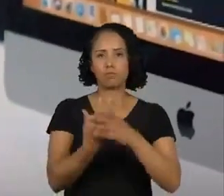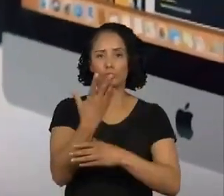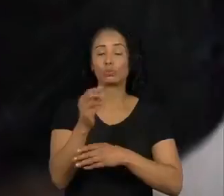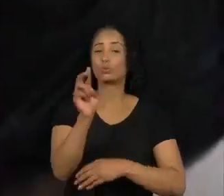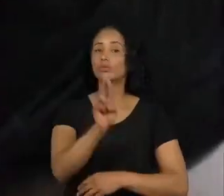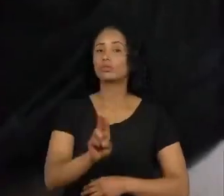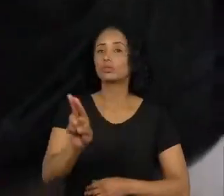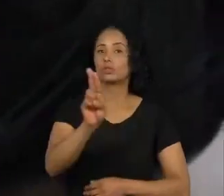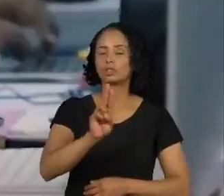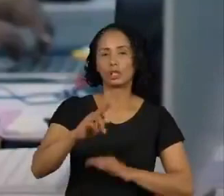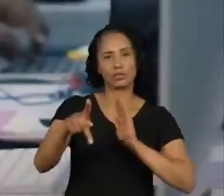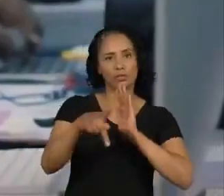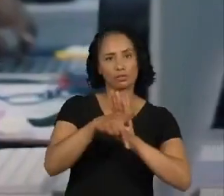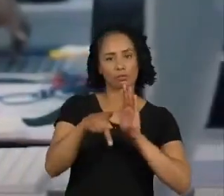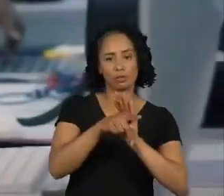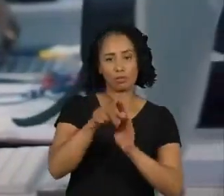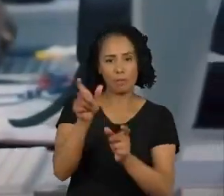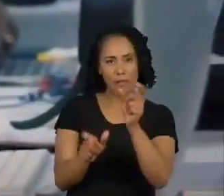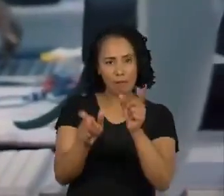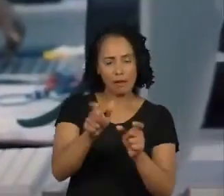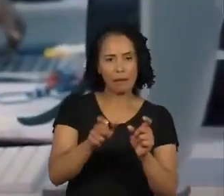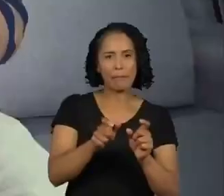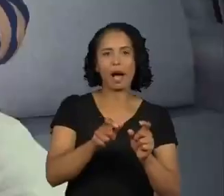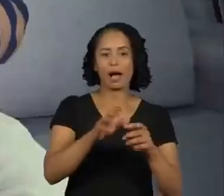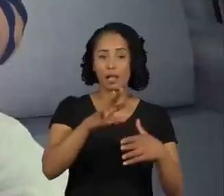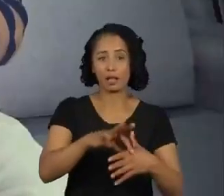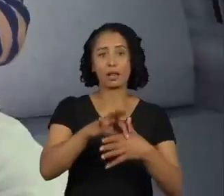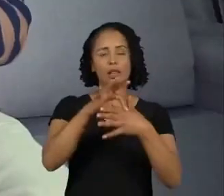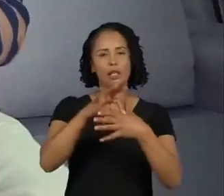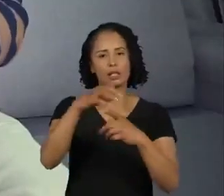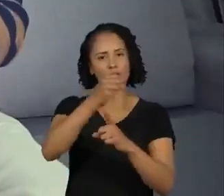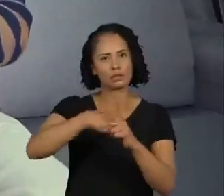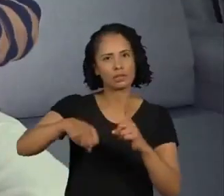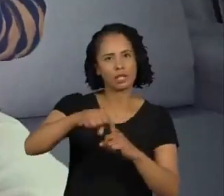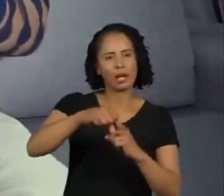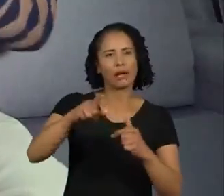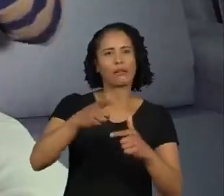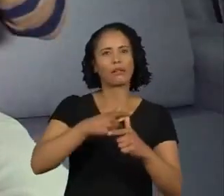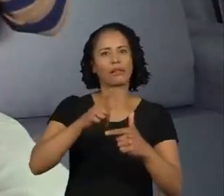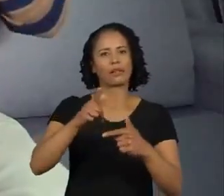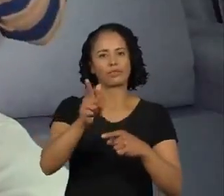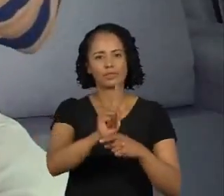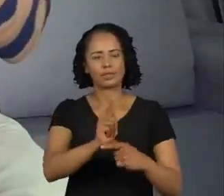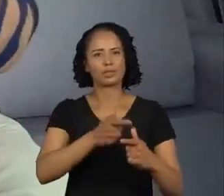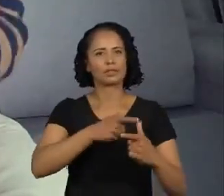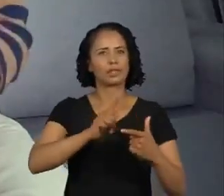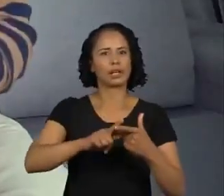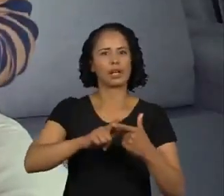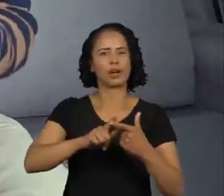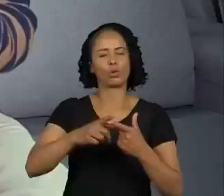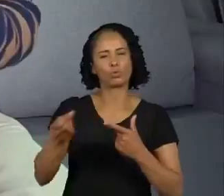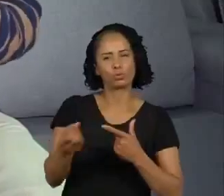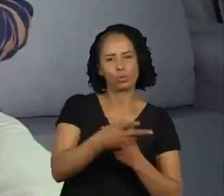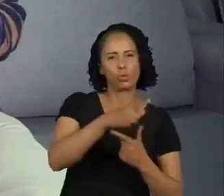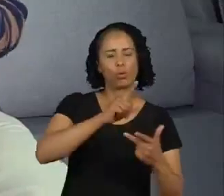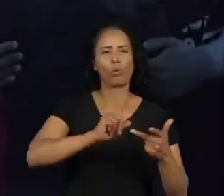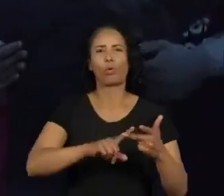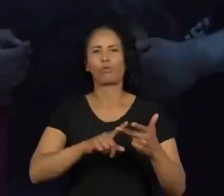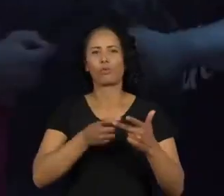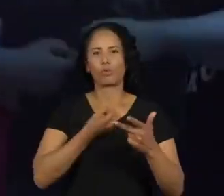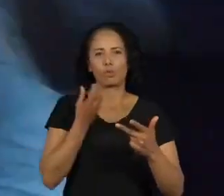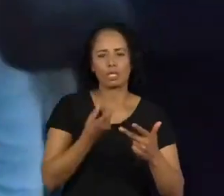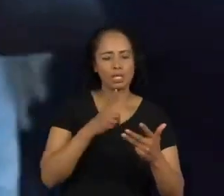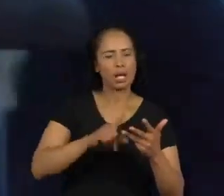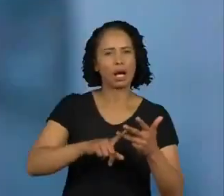uma universidade para líderes sociais, onde a gente capacita em gestão, inovação, dados, captação de recursos.